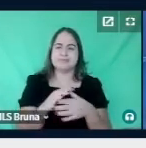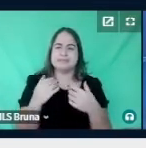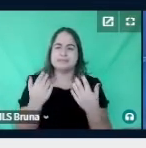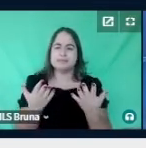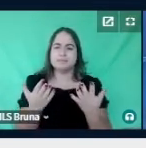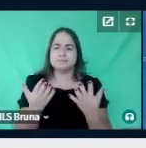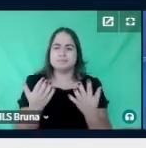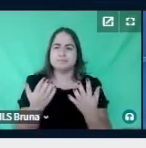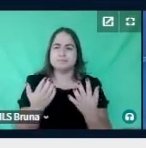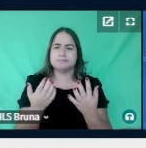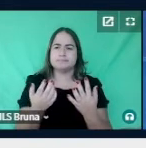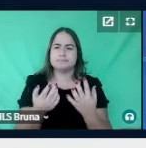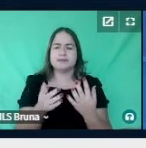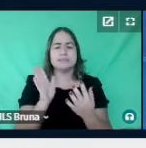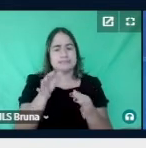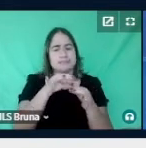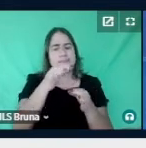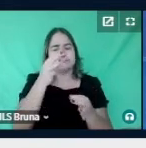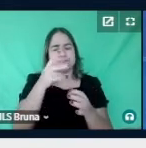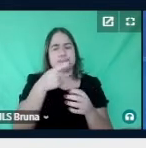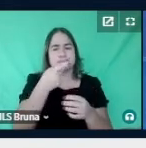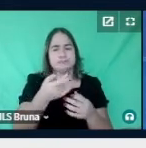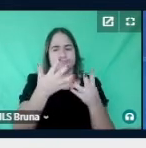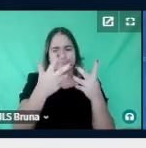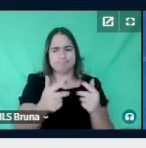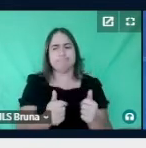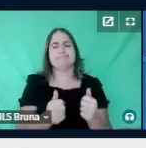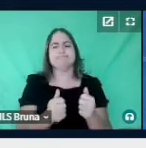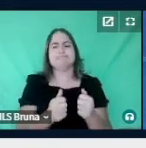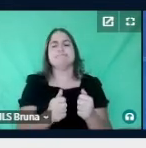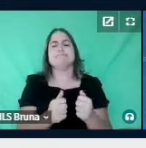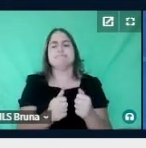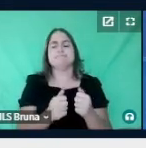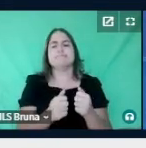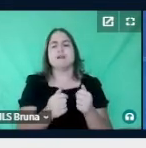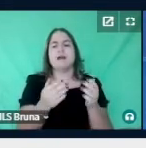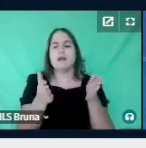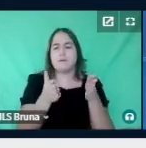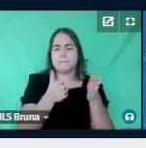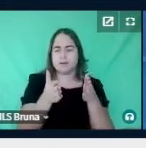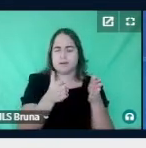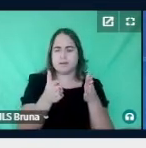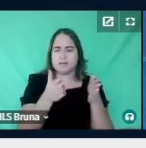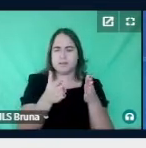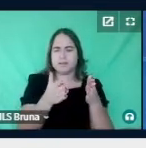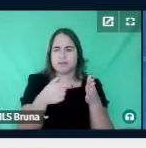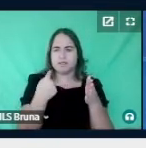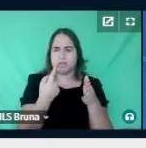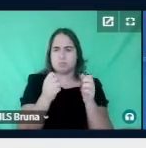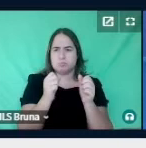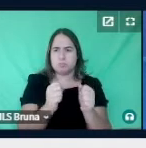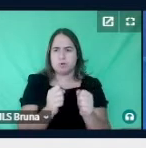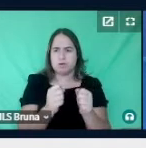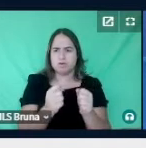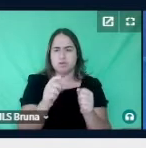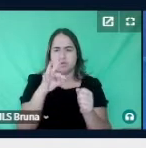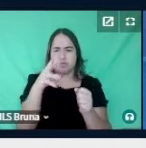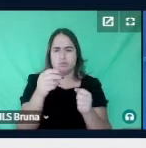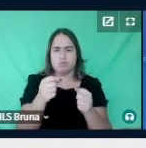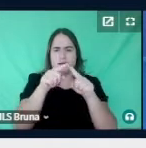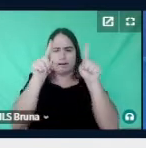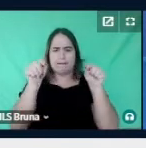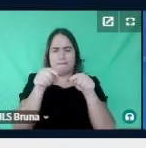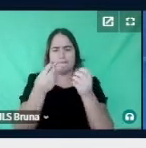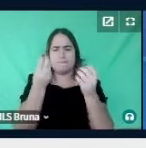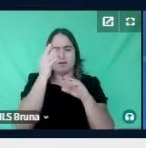Bem, dito isso, então, eu acho que, durante toda a sessão, a gente pode manter as câmeras e os microfones desligados,